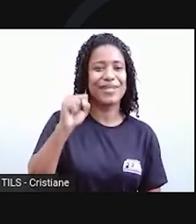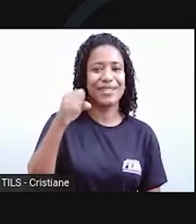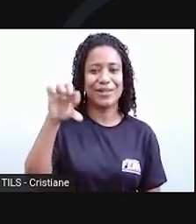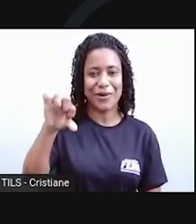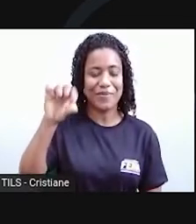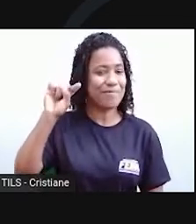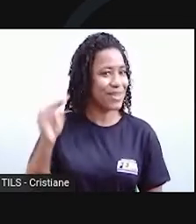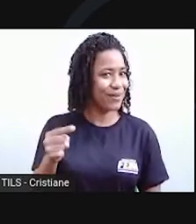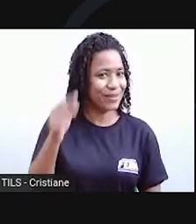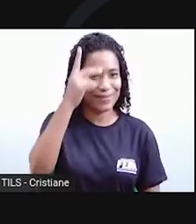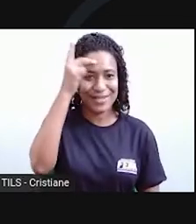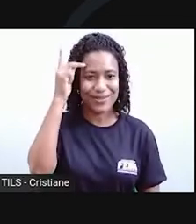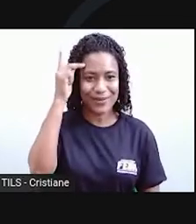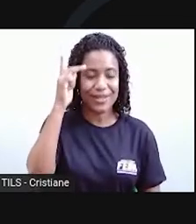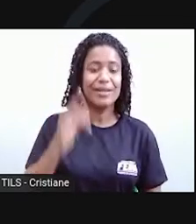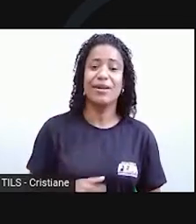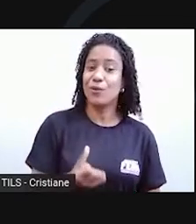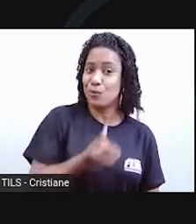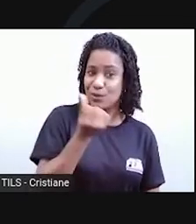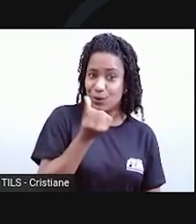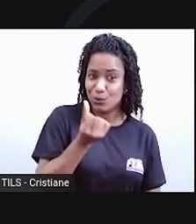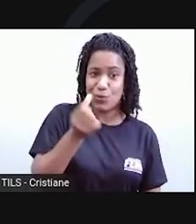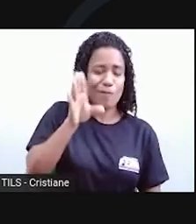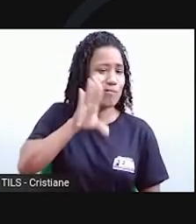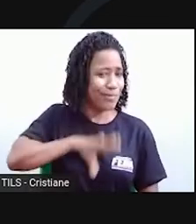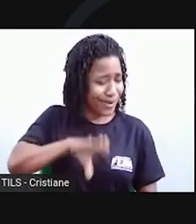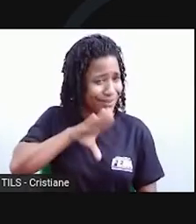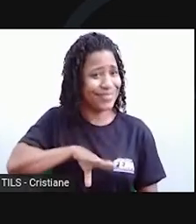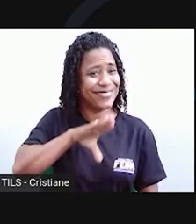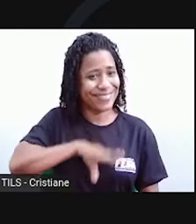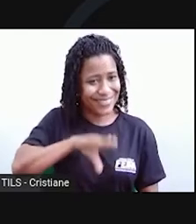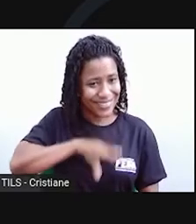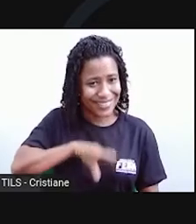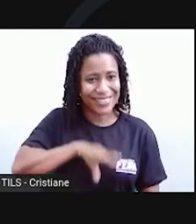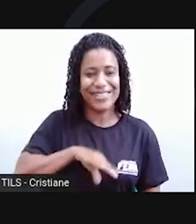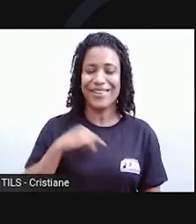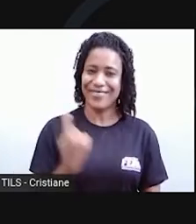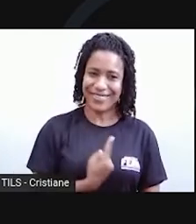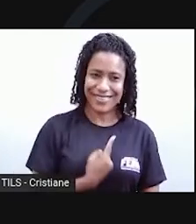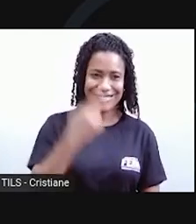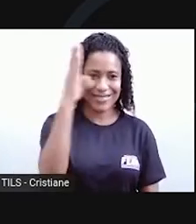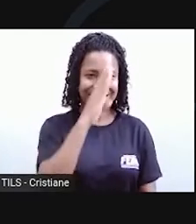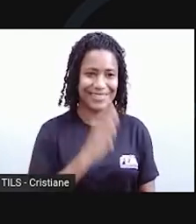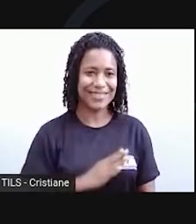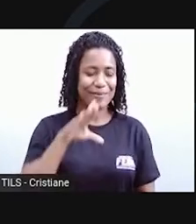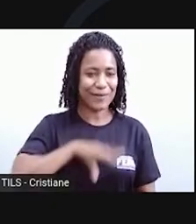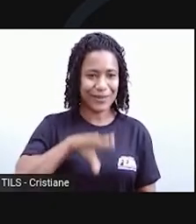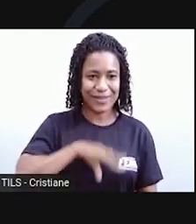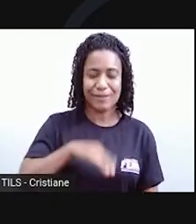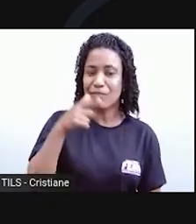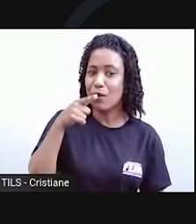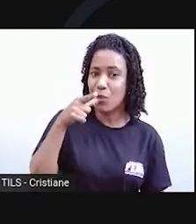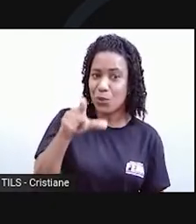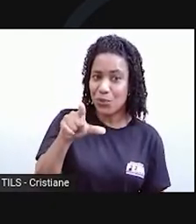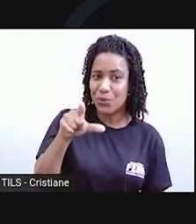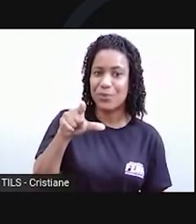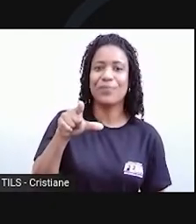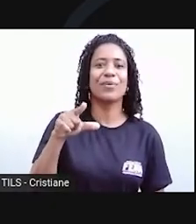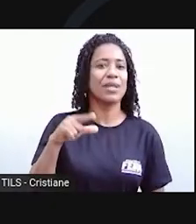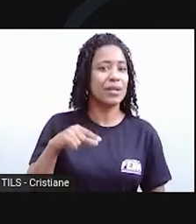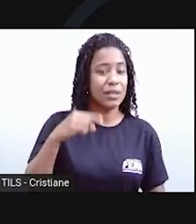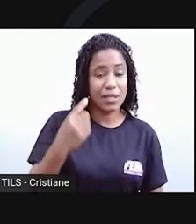lugar encontraremos o português. É isso mesmo, o nosso querido idioma. Nosso idioma é falado por